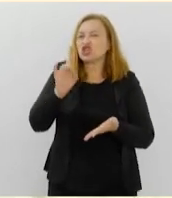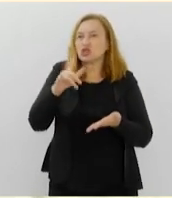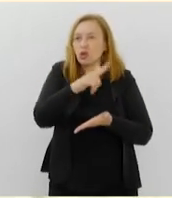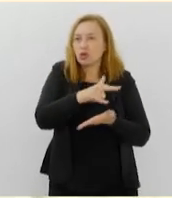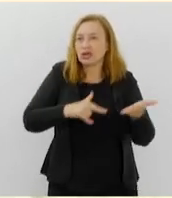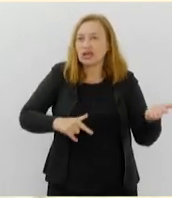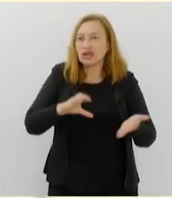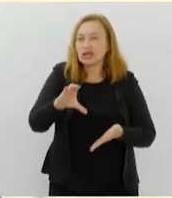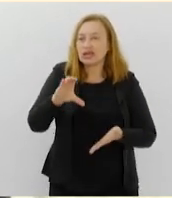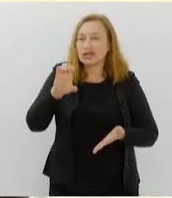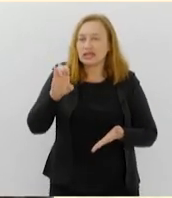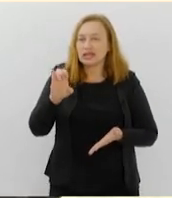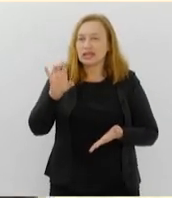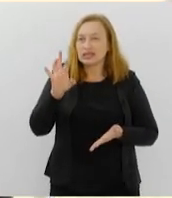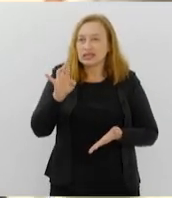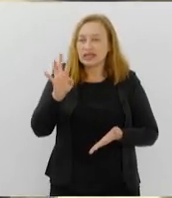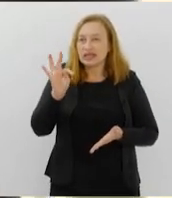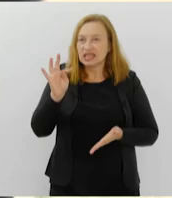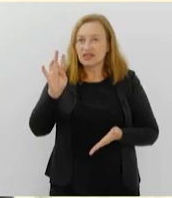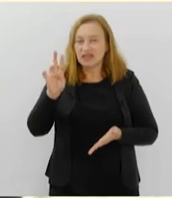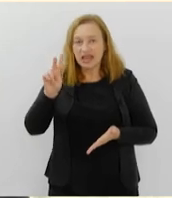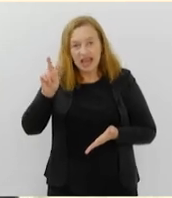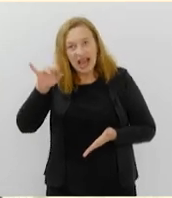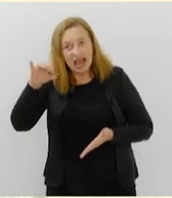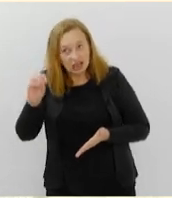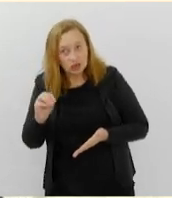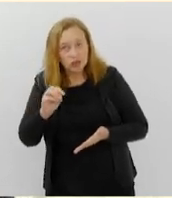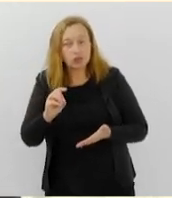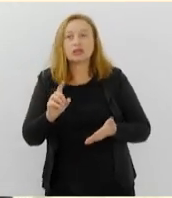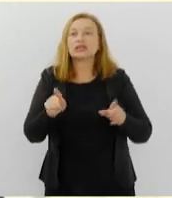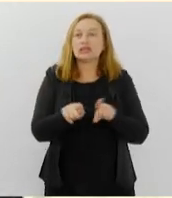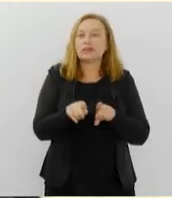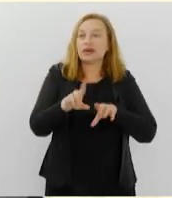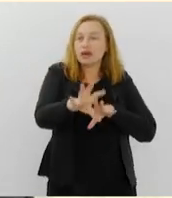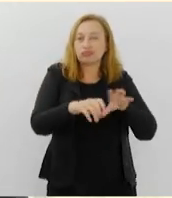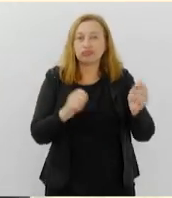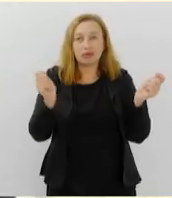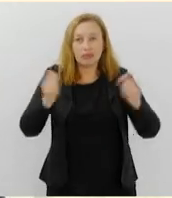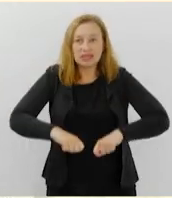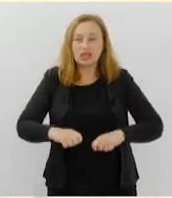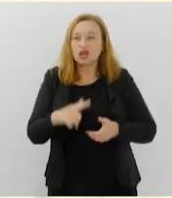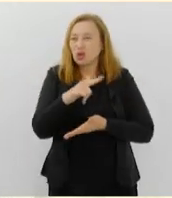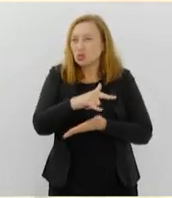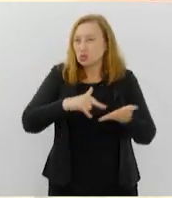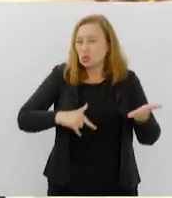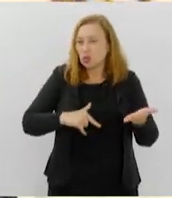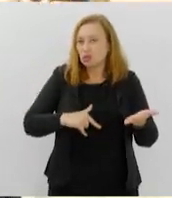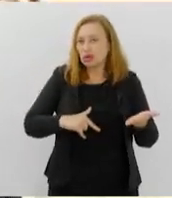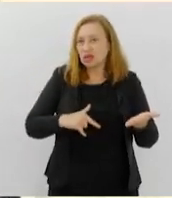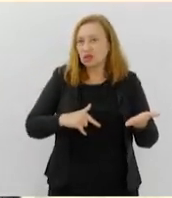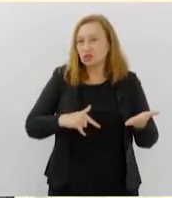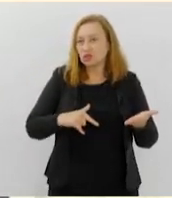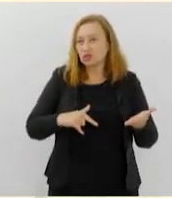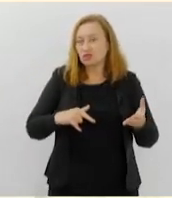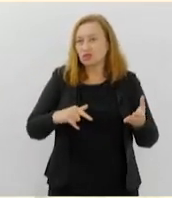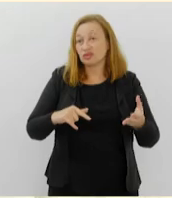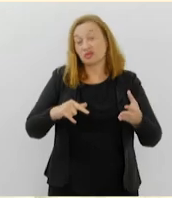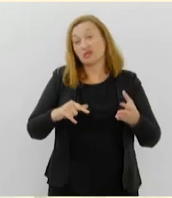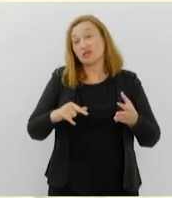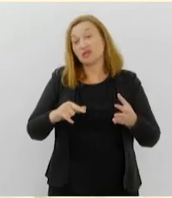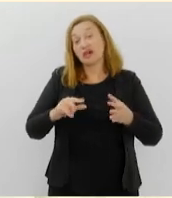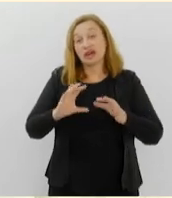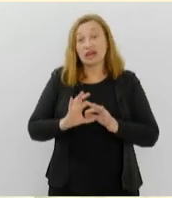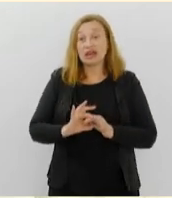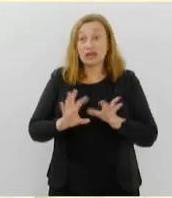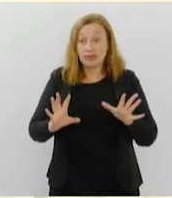e não a verdadeira habilitação e, principalmente, a capacitação. O certificado, ele vai dar a habilitação,